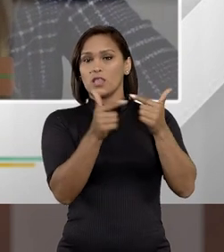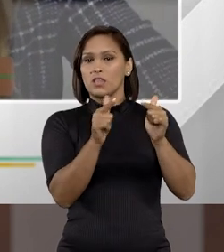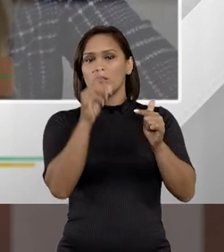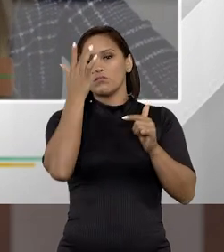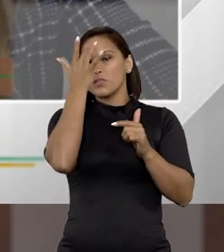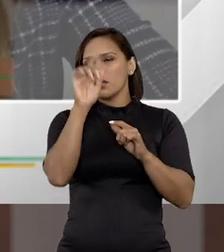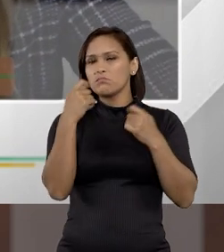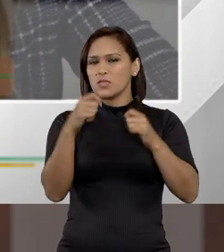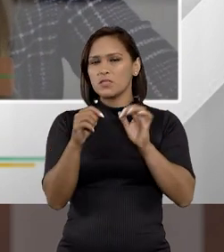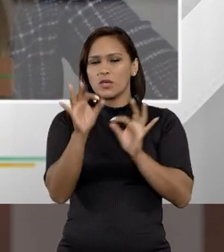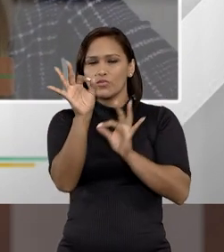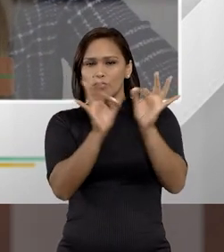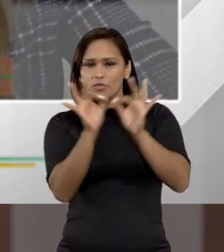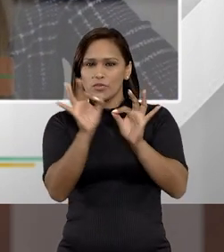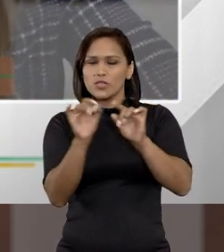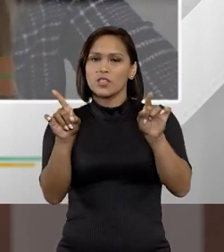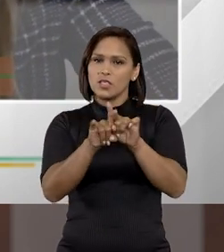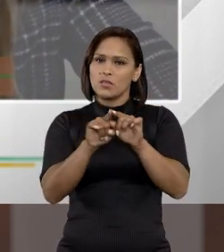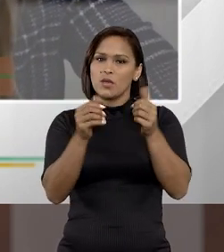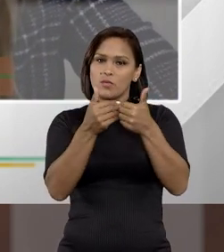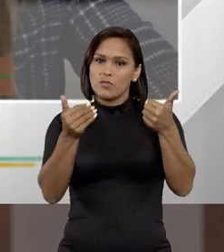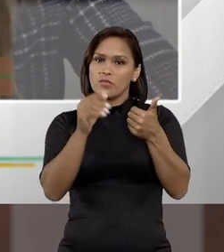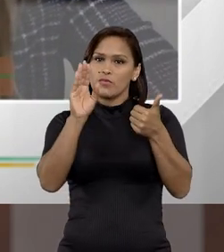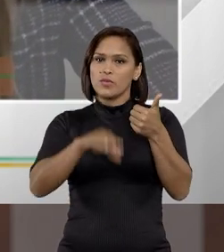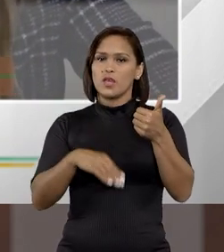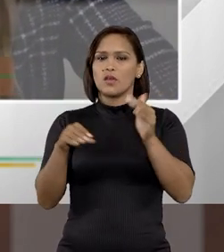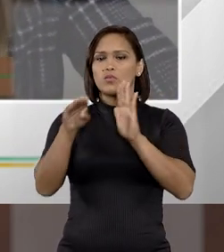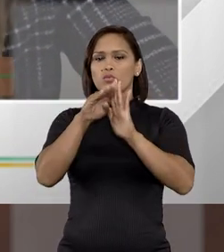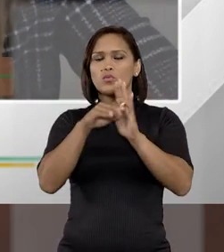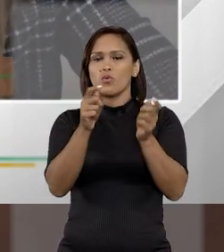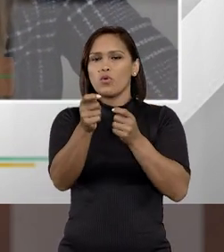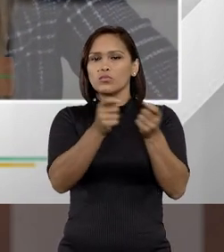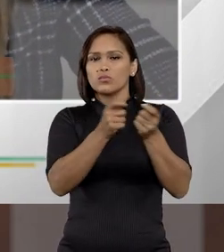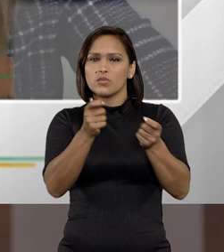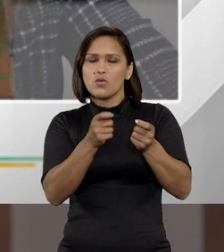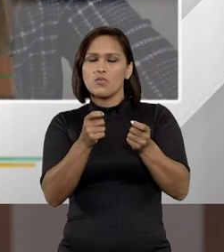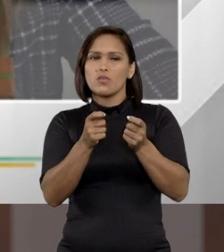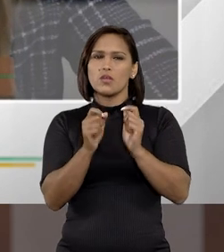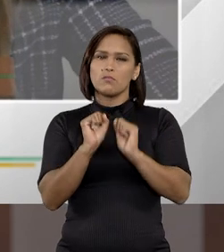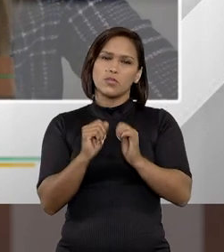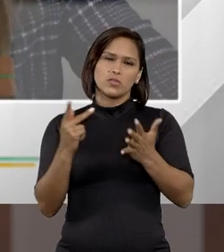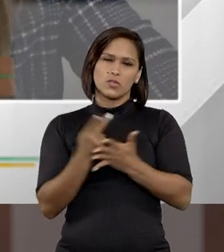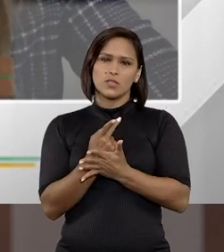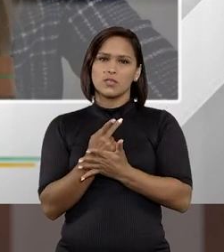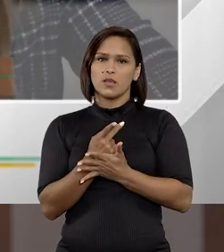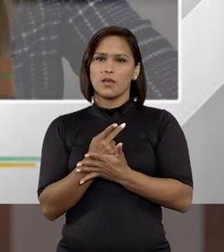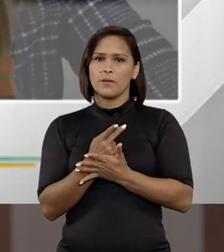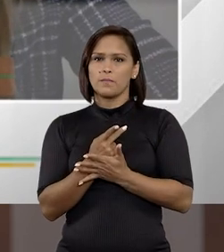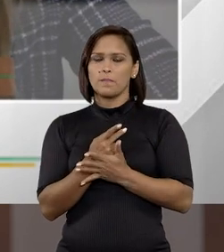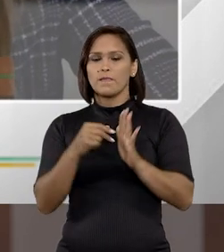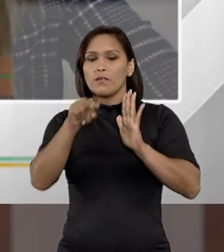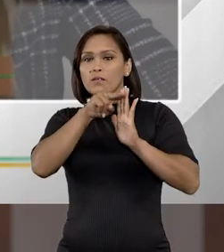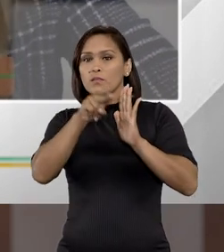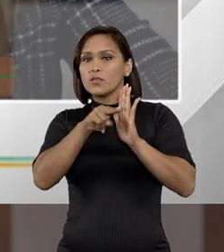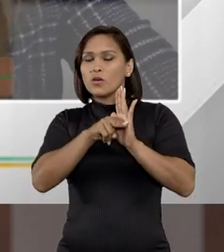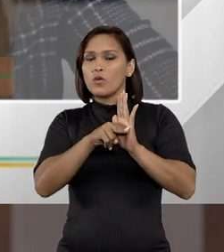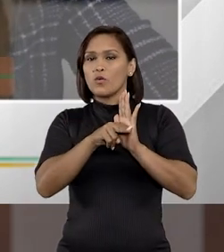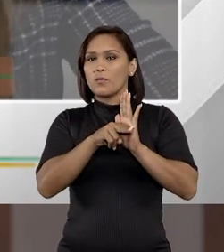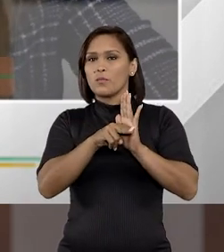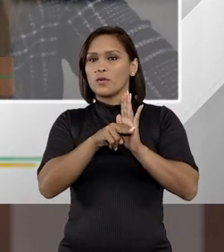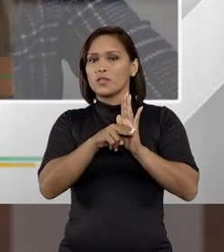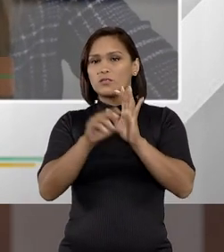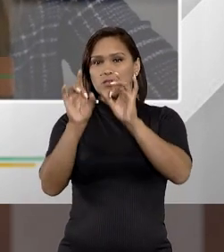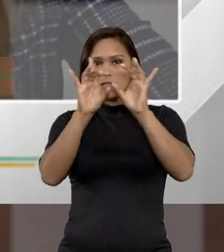eu acho que esse ponto precisa ser mais discutido e talvez haver até uma espécie de controle, uma normativa